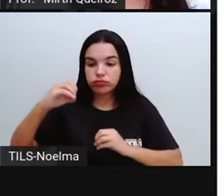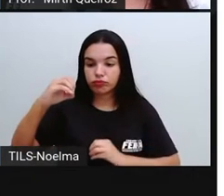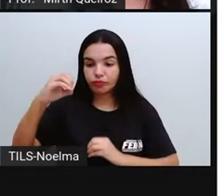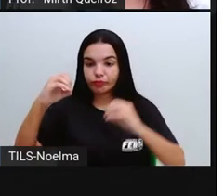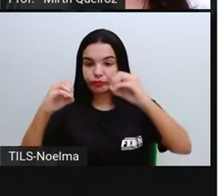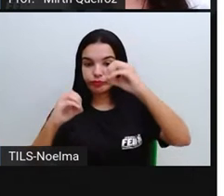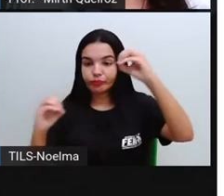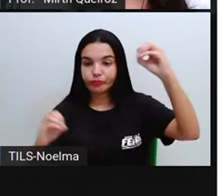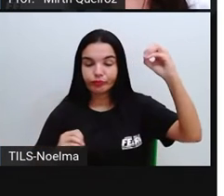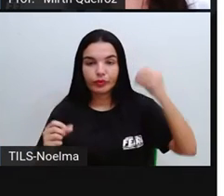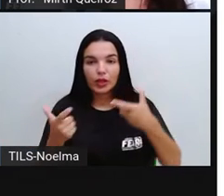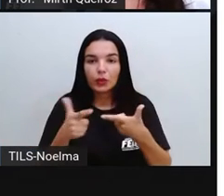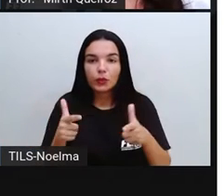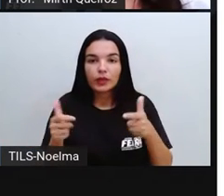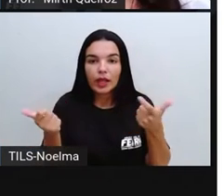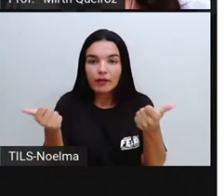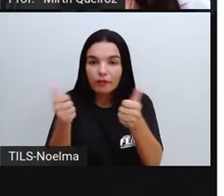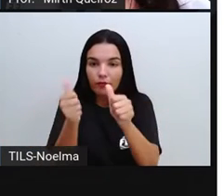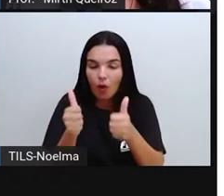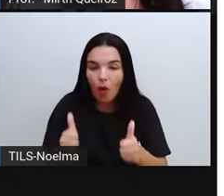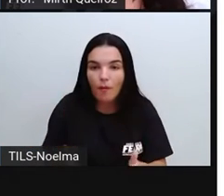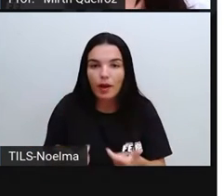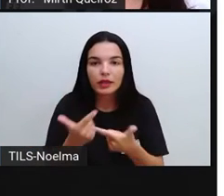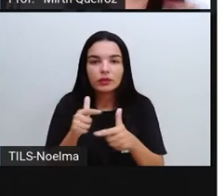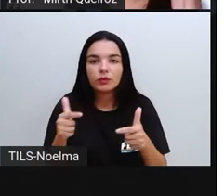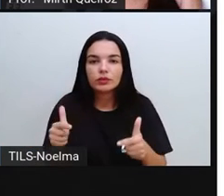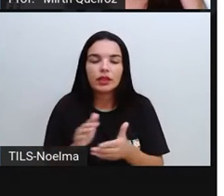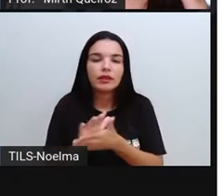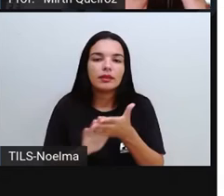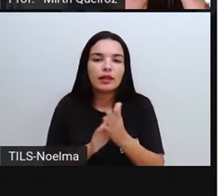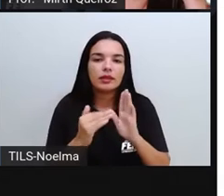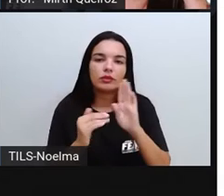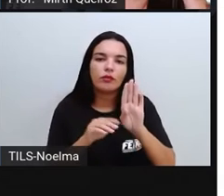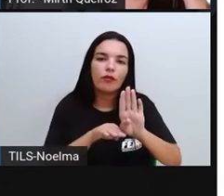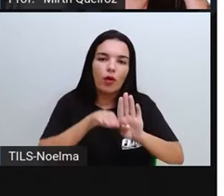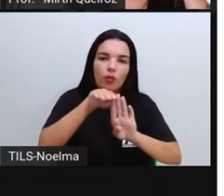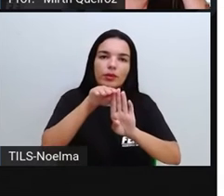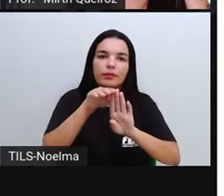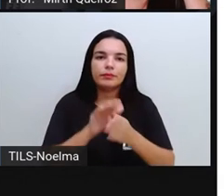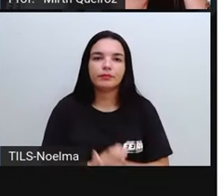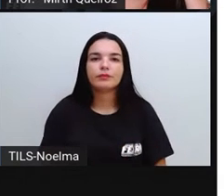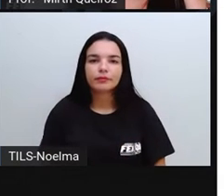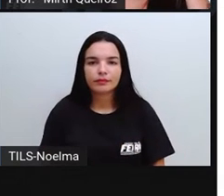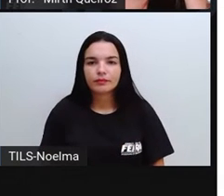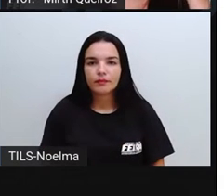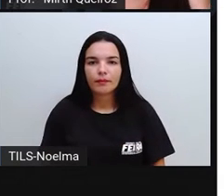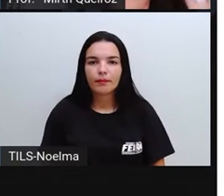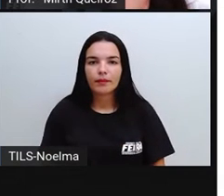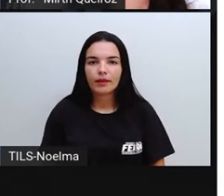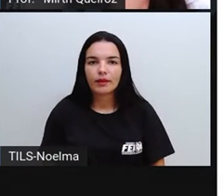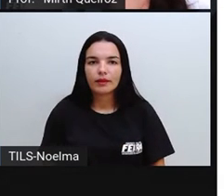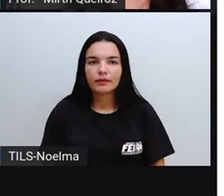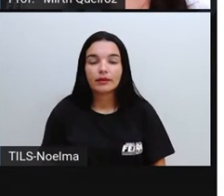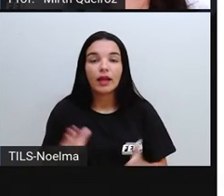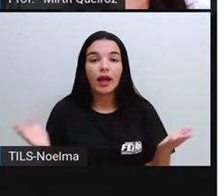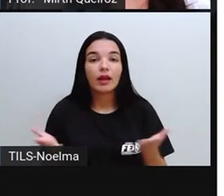dá para se definir nem a forma e nem o volume, certo? Vão estar ali indefinidos. A figura a seguir, ela